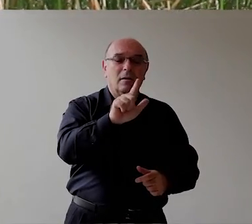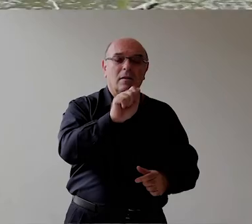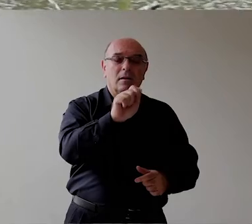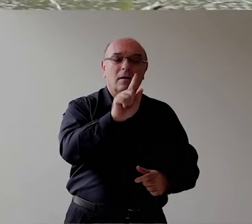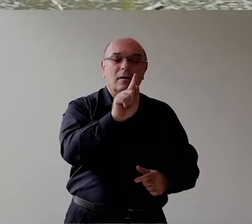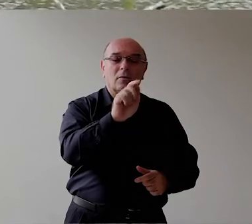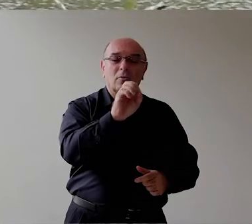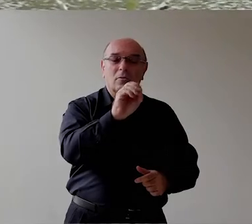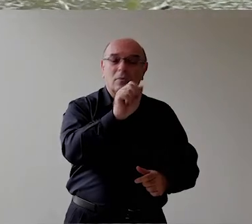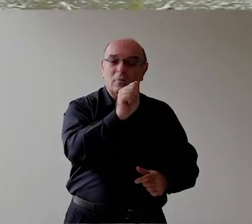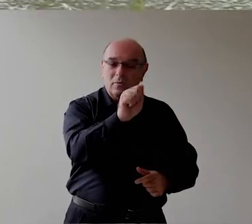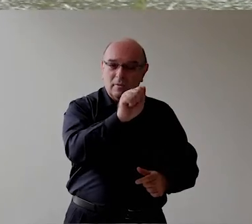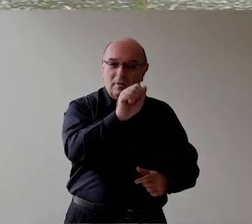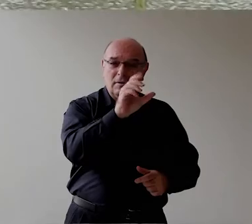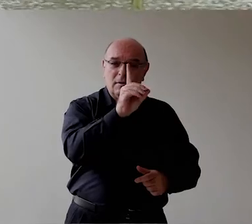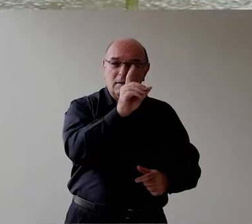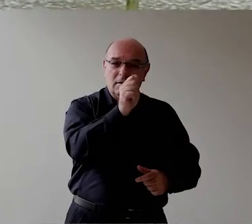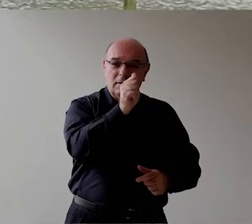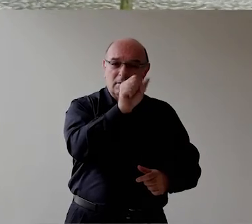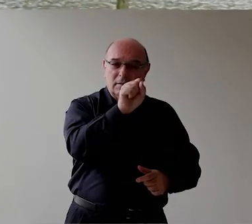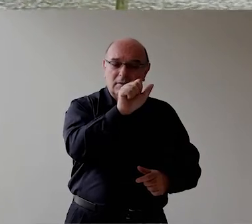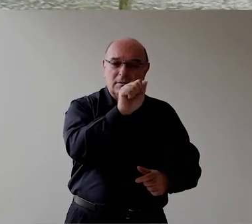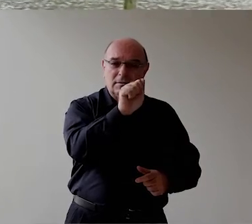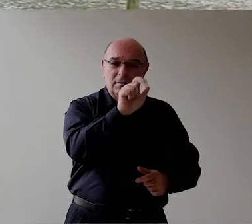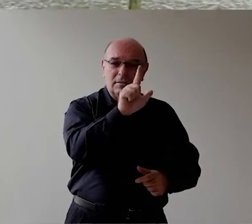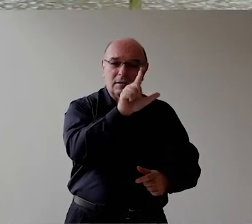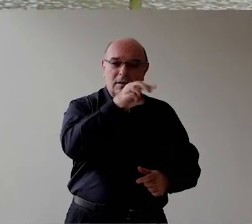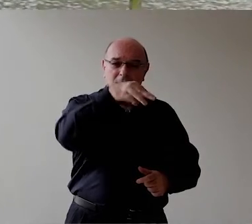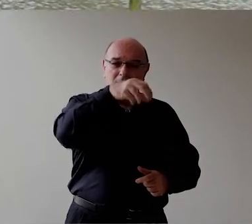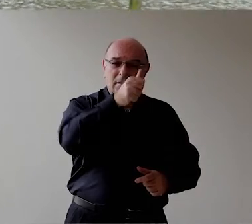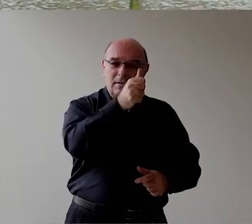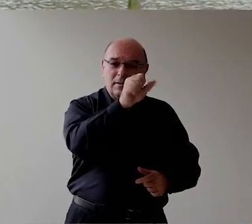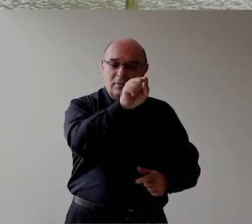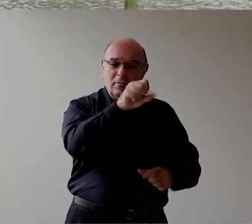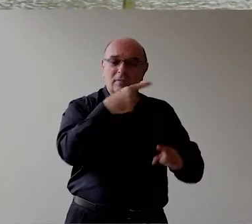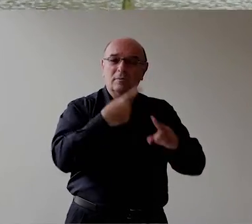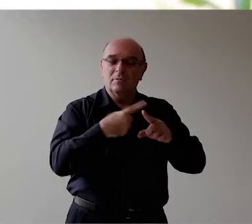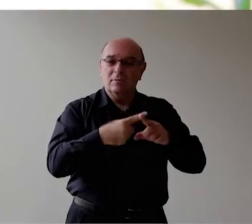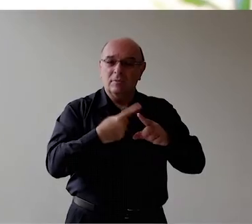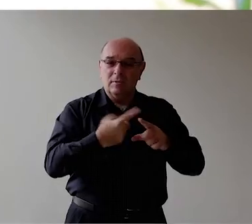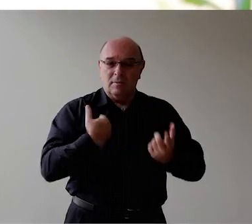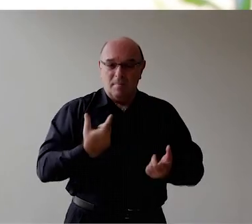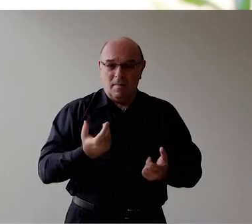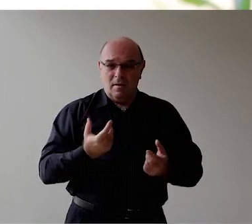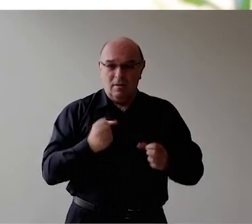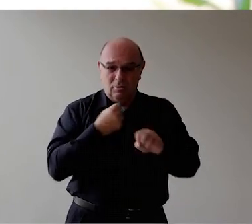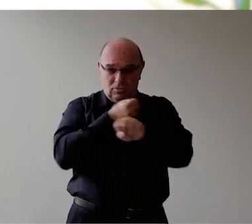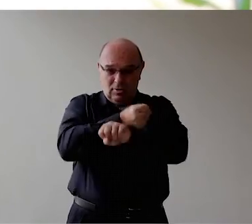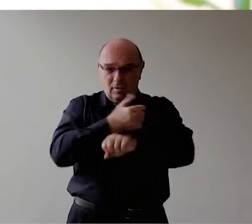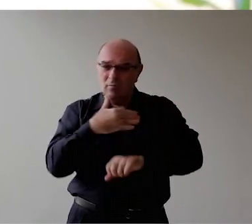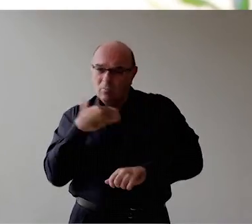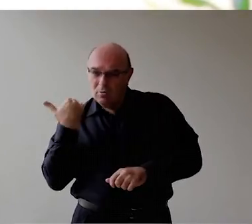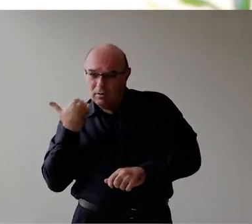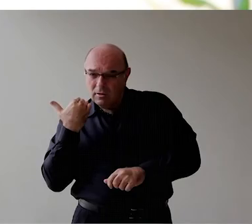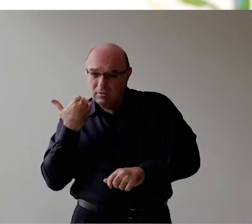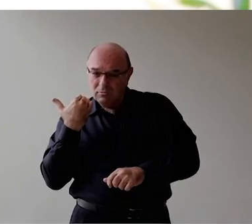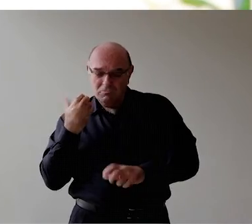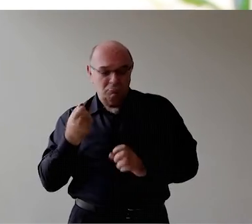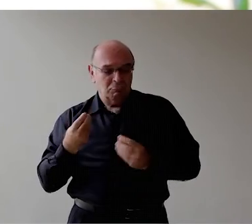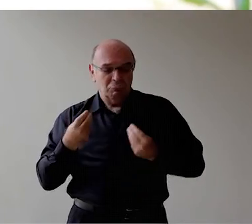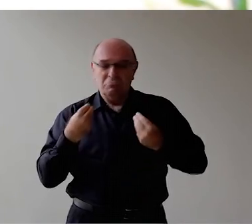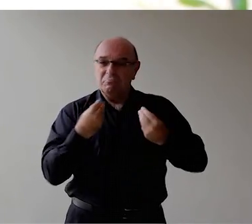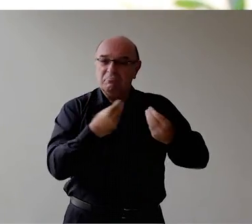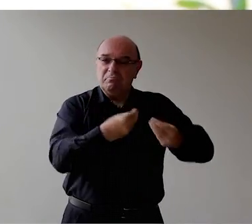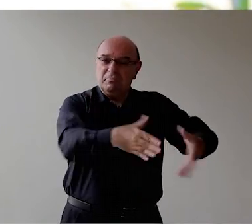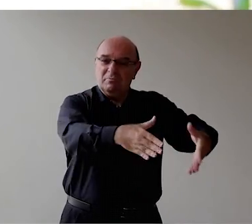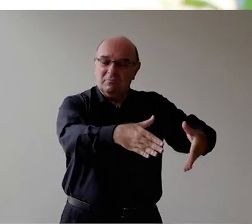Nossos escravos Eram Jogados Simplesmente Enrolados em um pano Em uma mortalha E jogados na água Que muitos Conta-se que